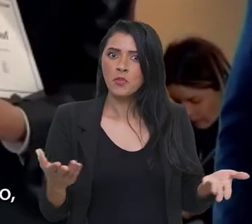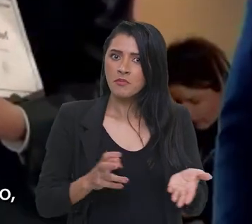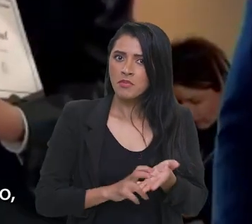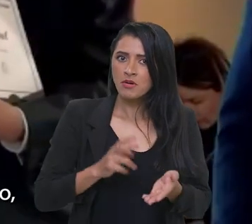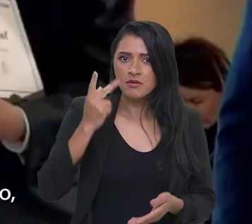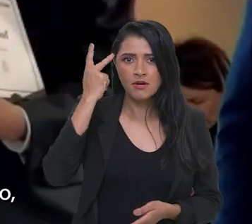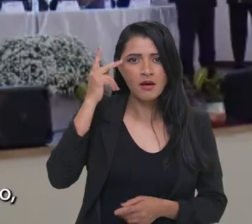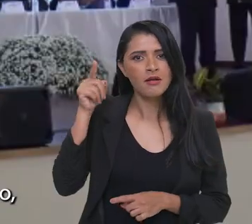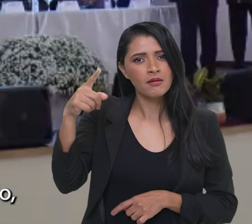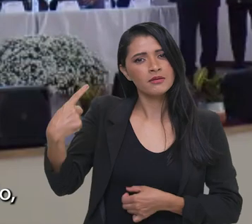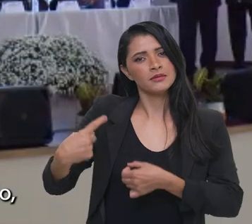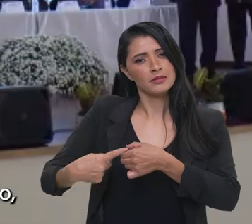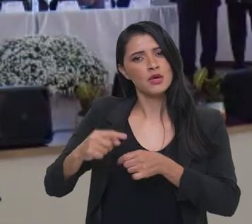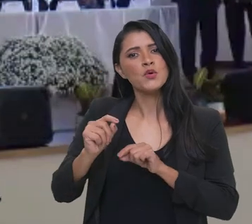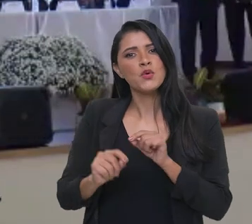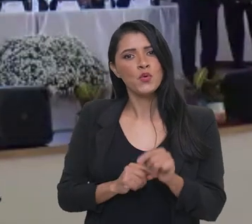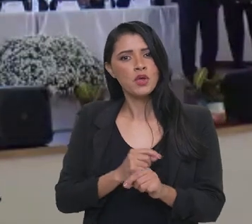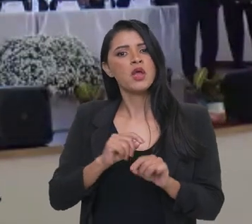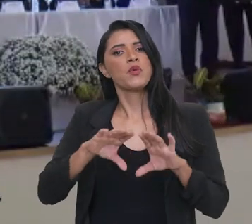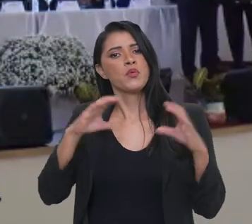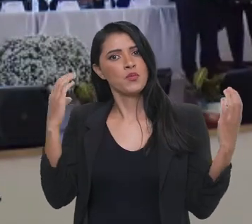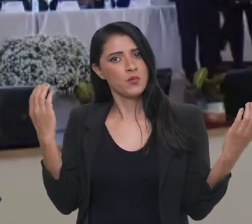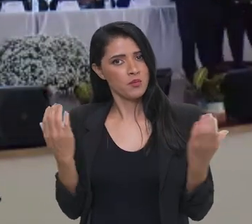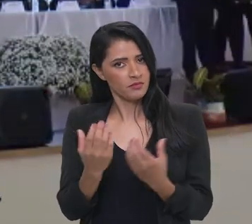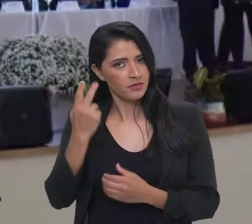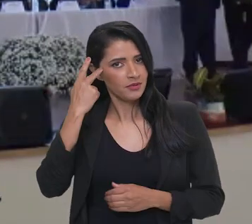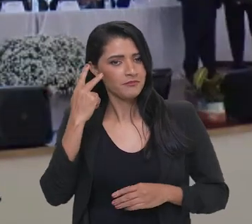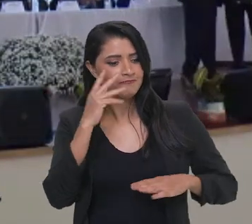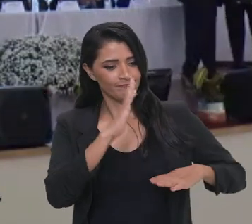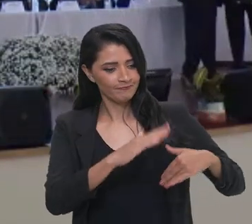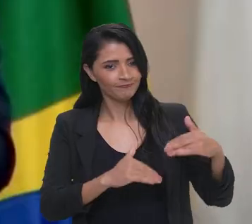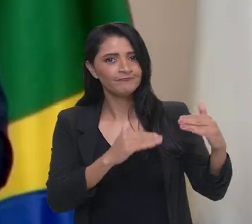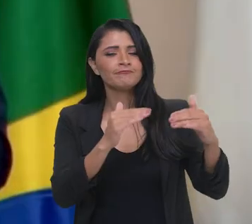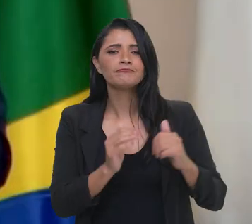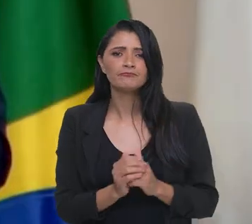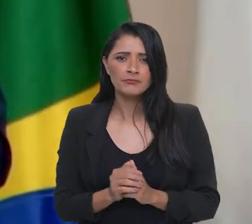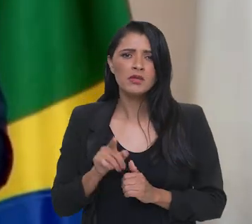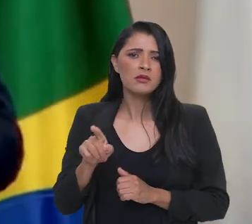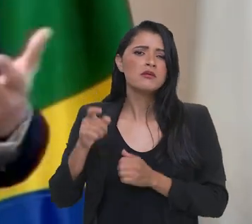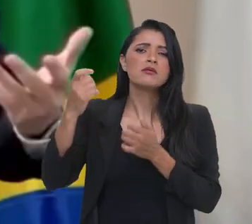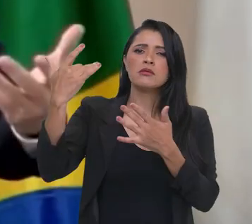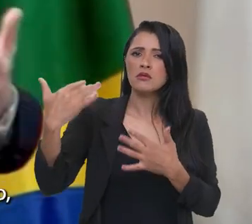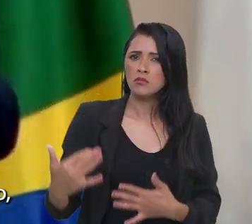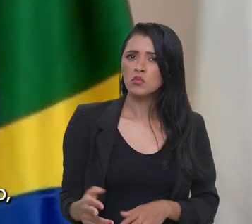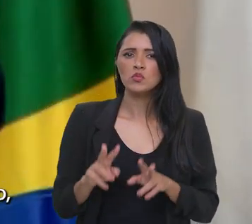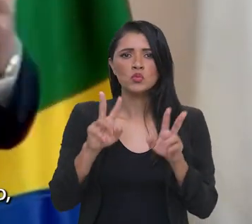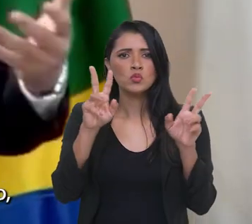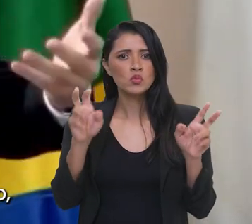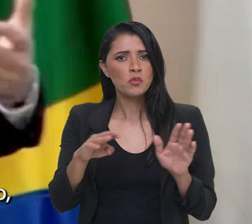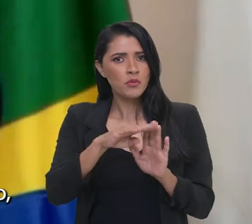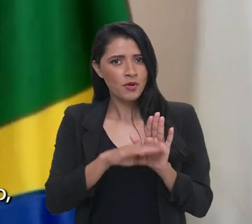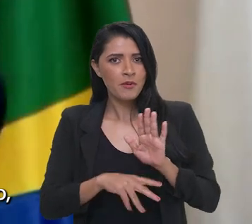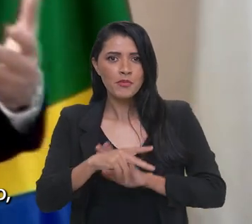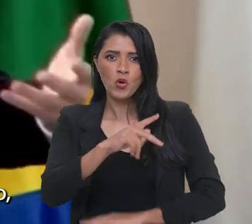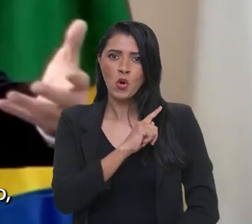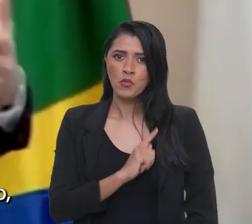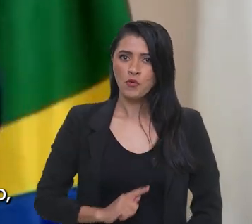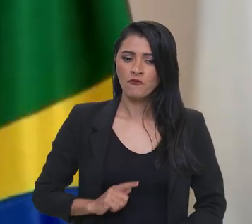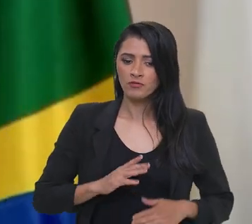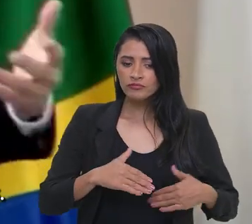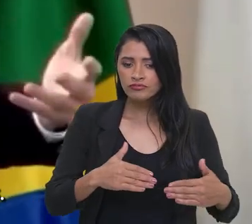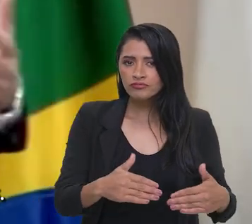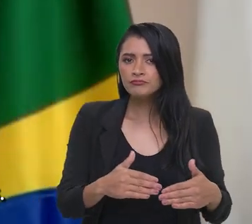em São Bernardo do Campo, em São Paulo, do Fórum Paulista de Desenvolvimento. Alckmin falou sobre os programas de governo em